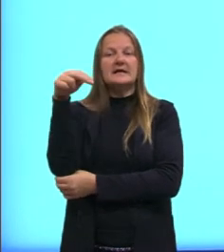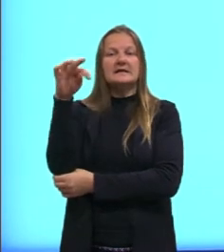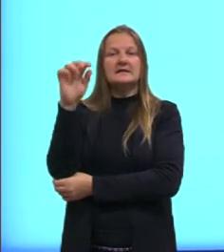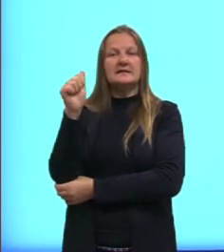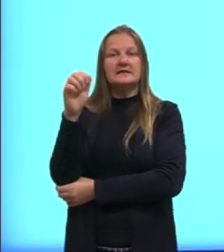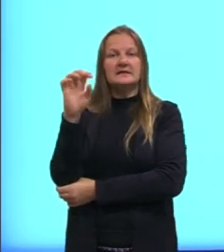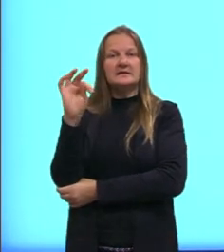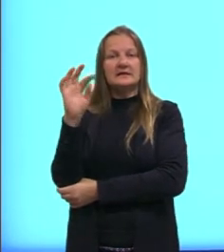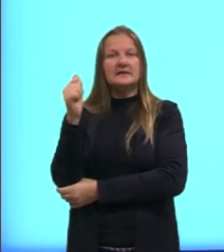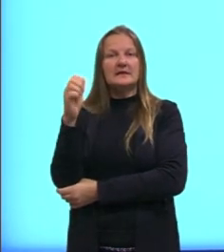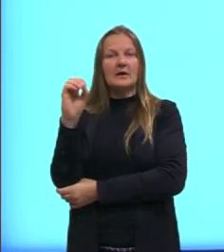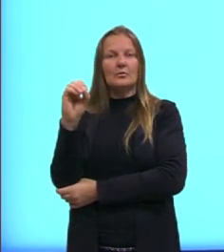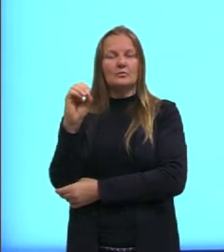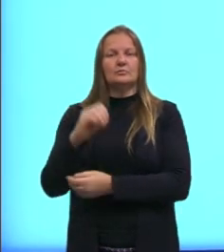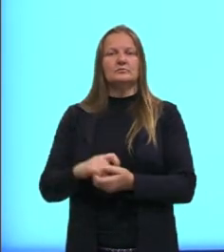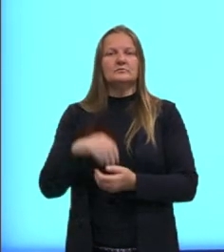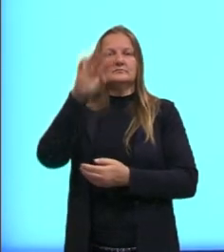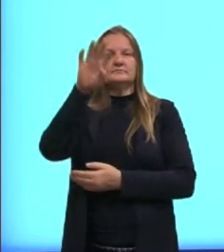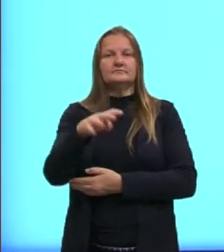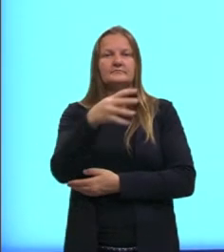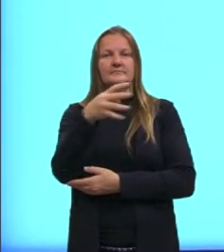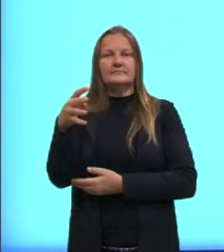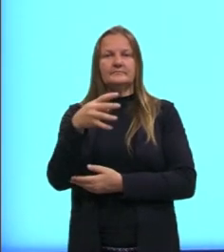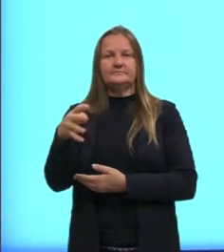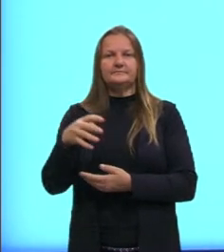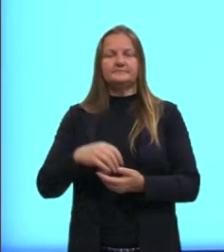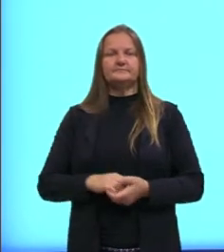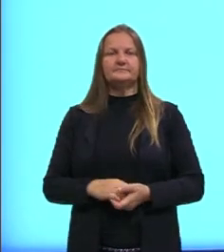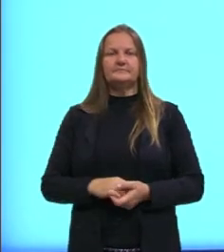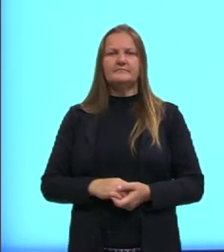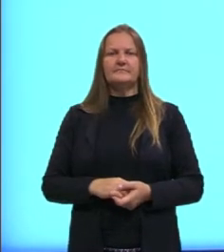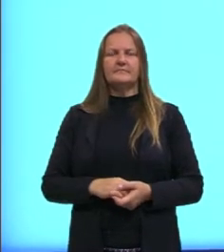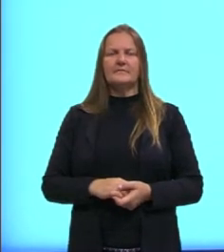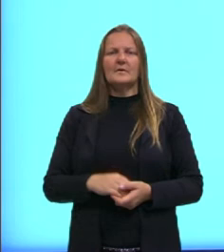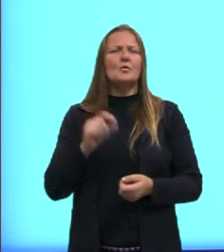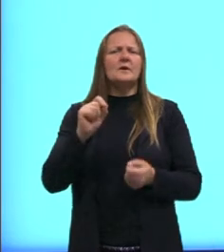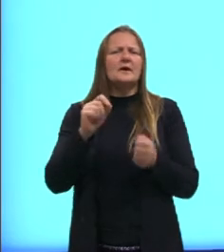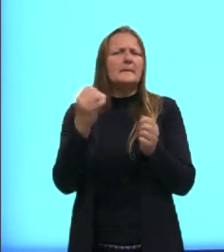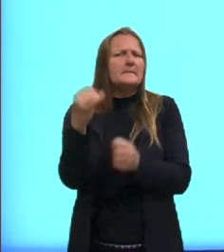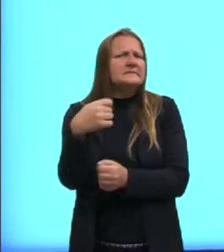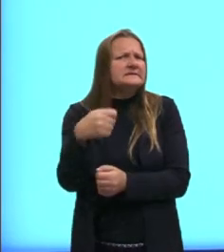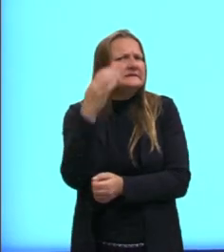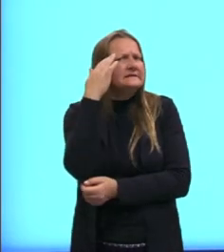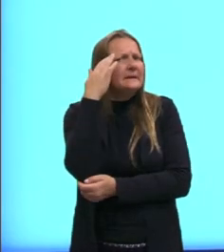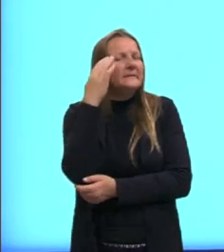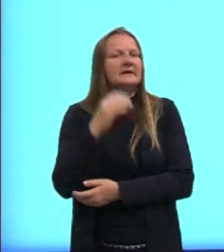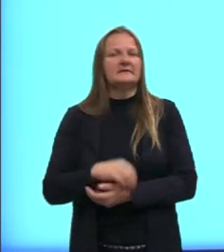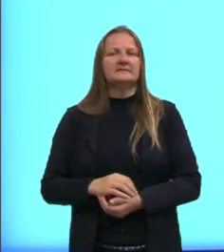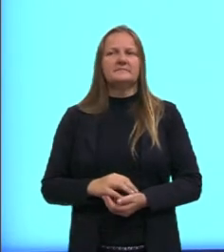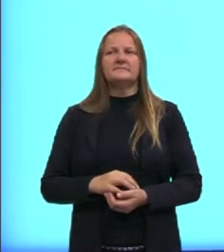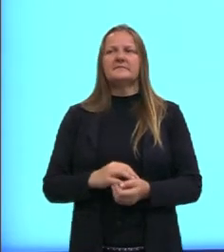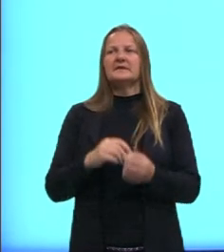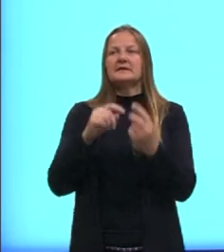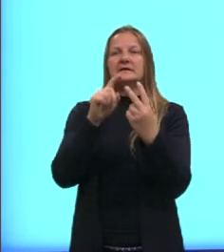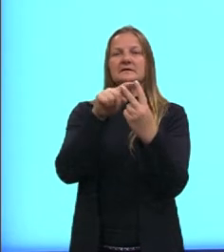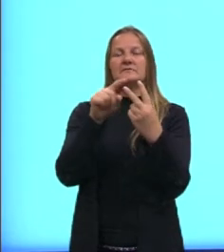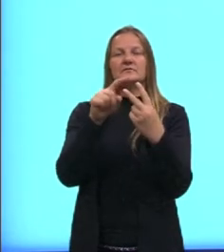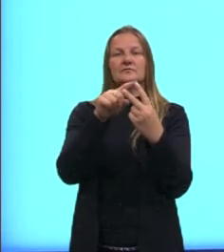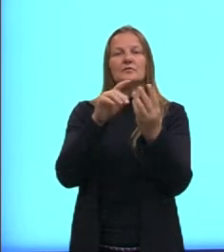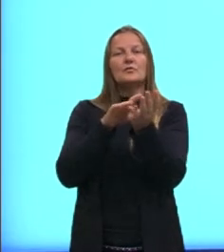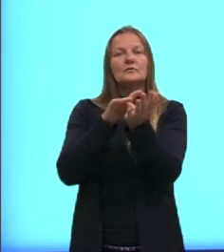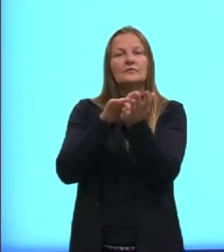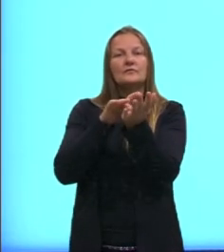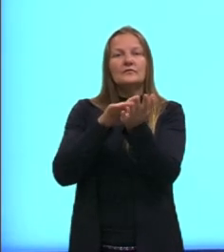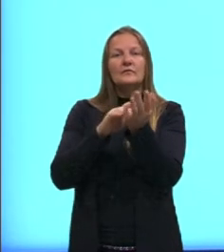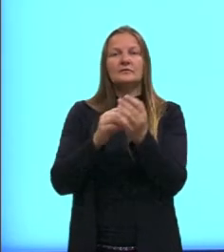Lá na nossa tabela, o que nós vamos considerar? A nossa sentença, ela só vai ser falsa,